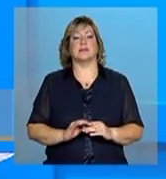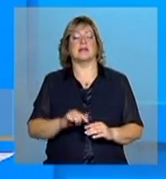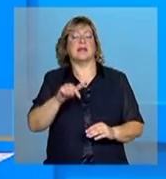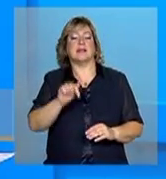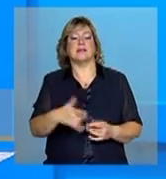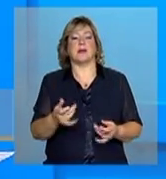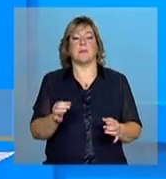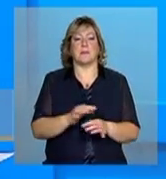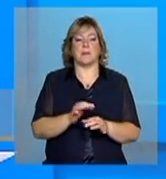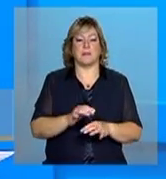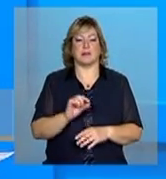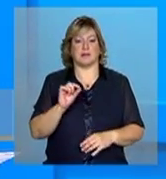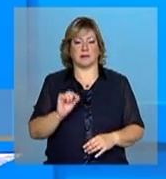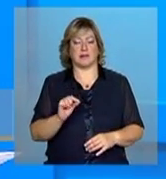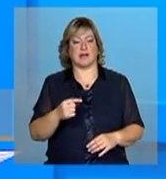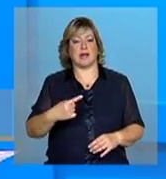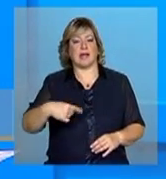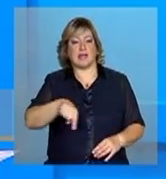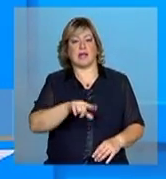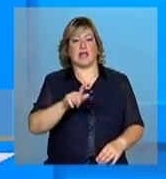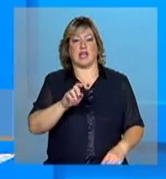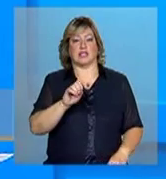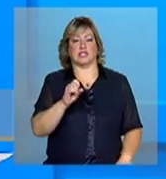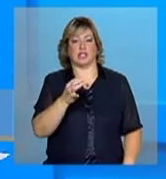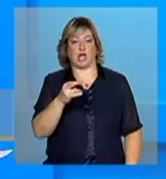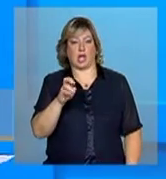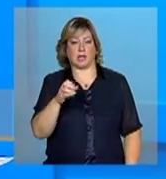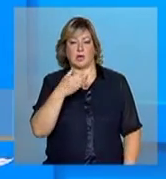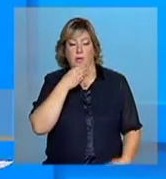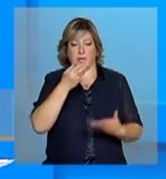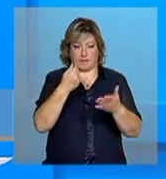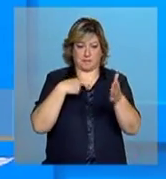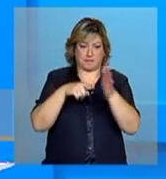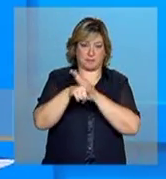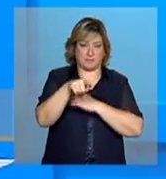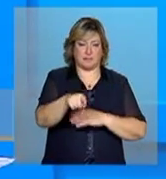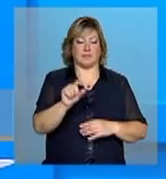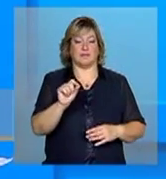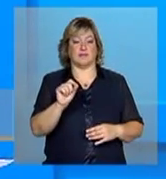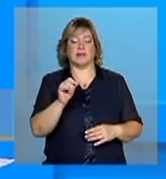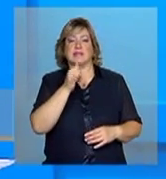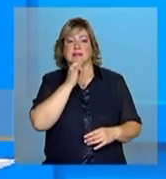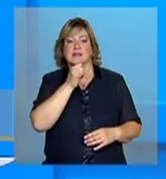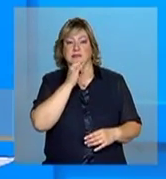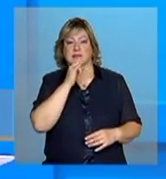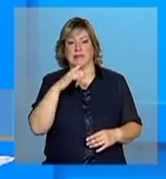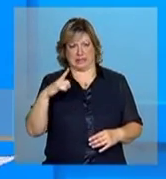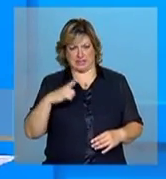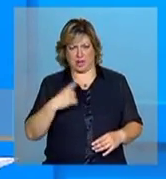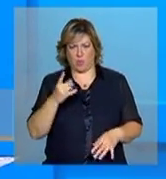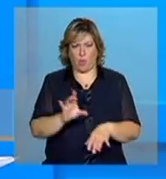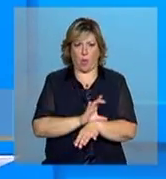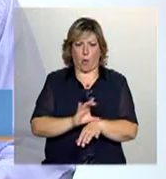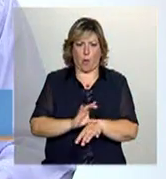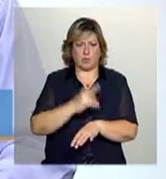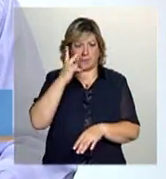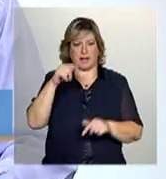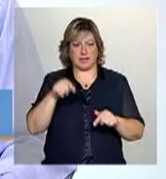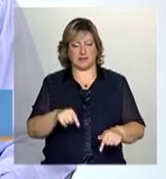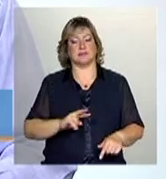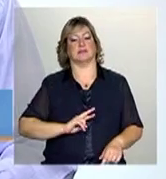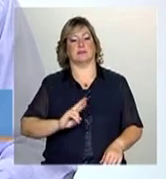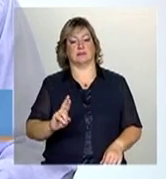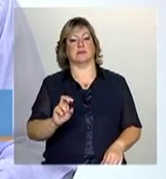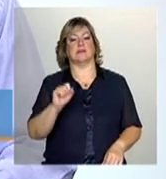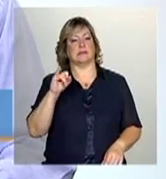preparação com esses gestores para atender, para especificar, por exemplo, existe um curso para isso? Sim, existe.